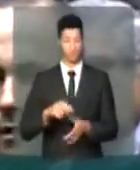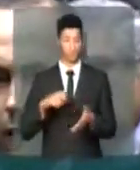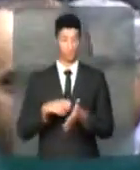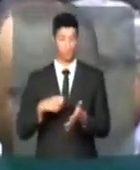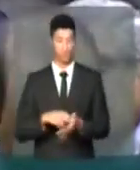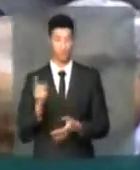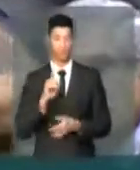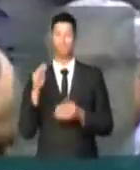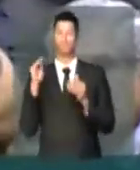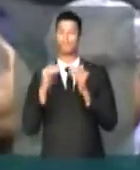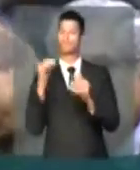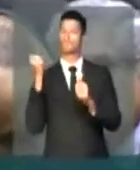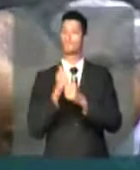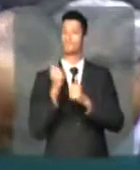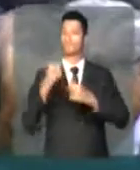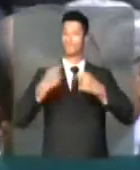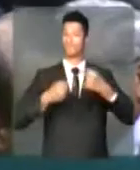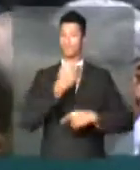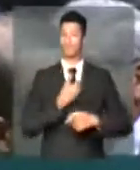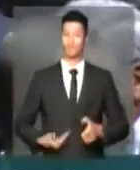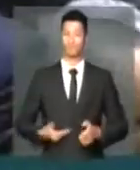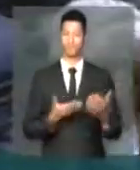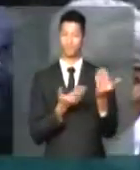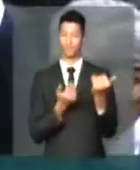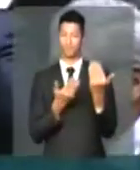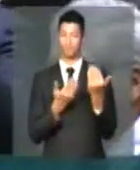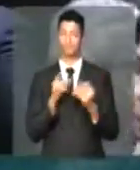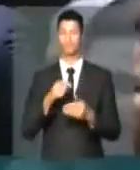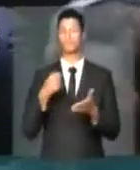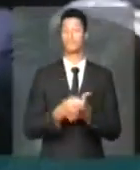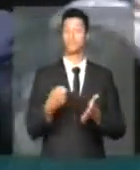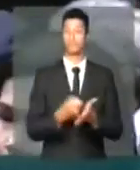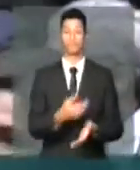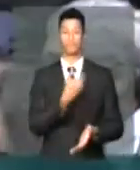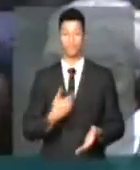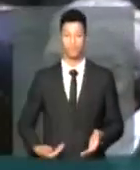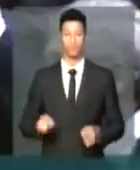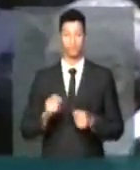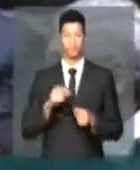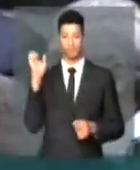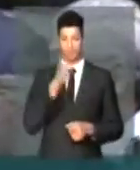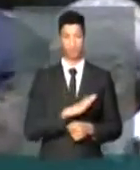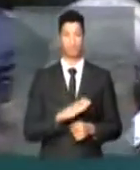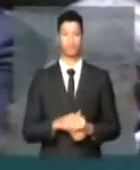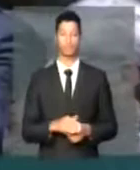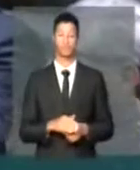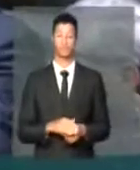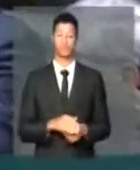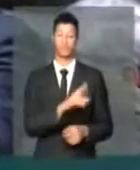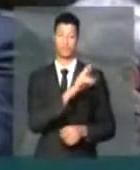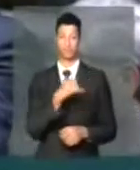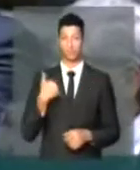penal não vem para substituir política pública de juventude, que é obrigação do governo e faz mal feito. A